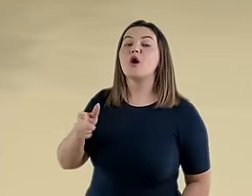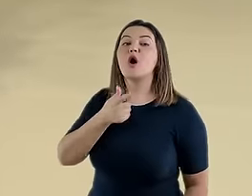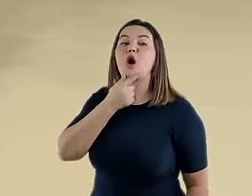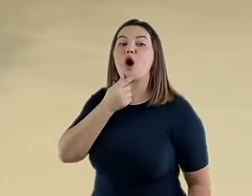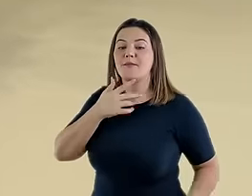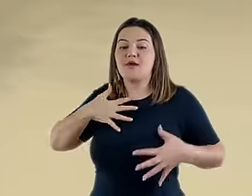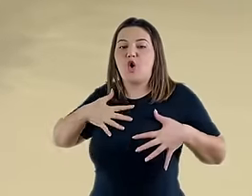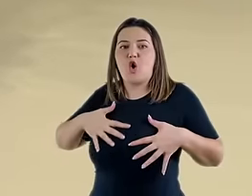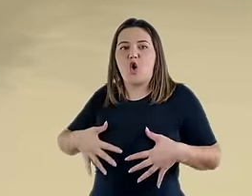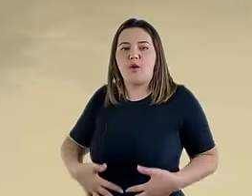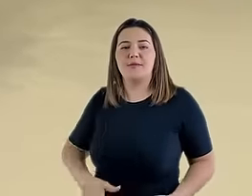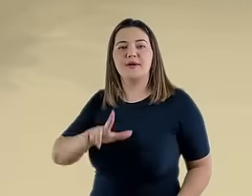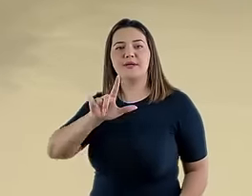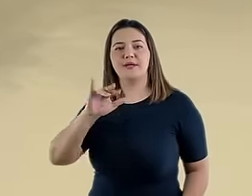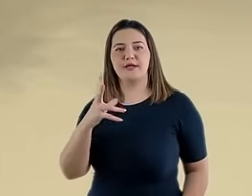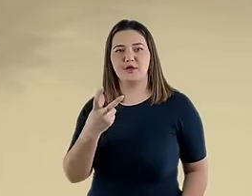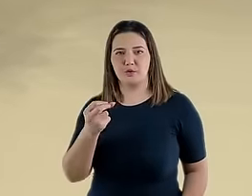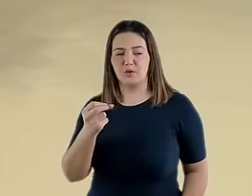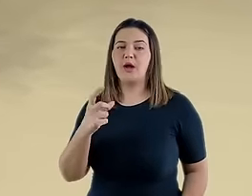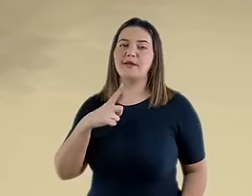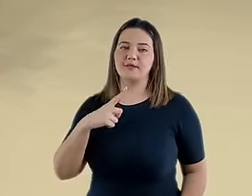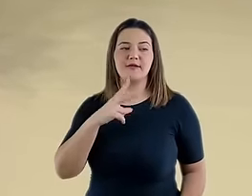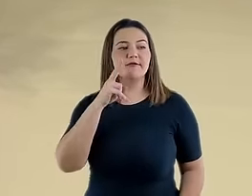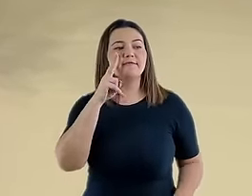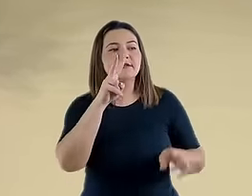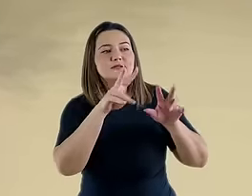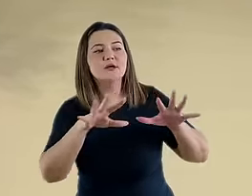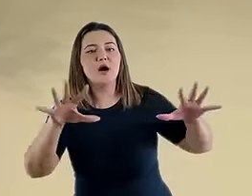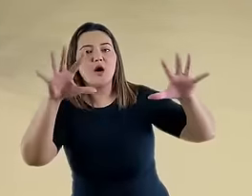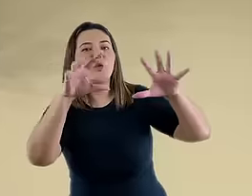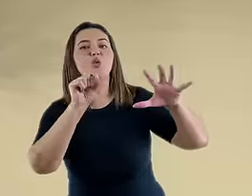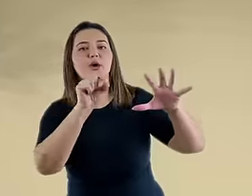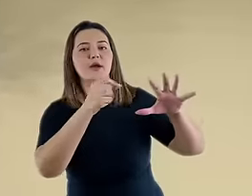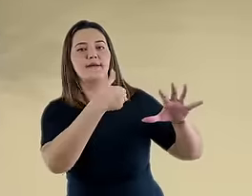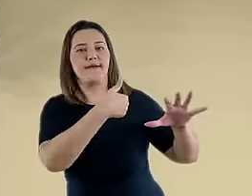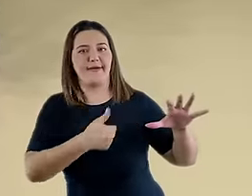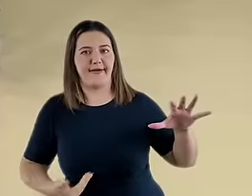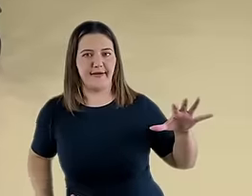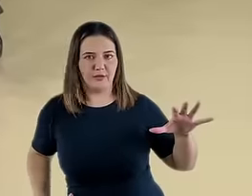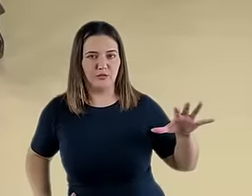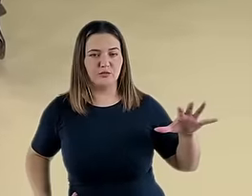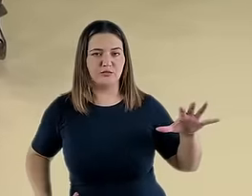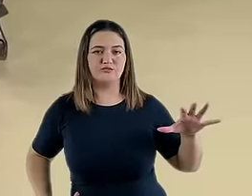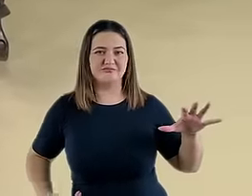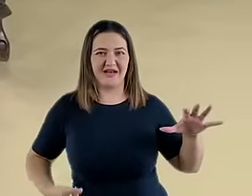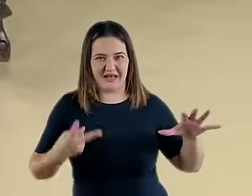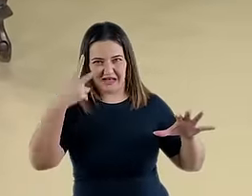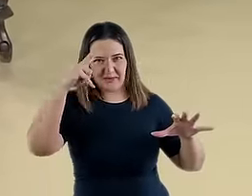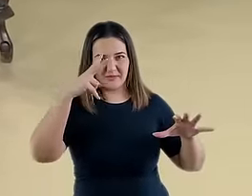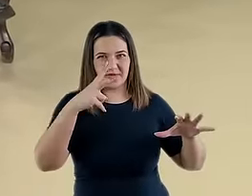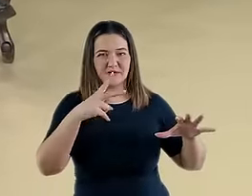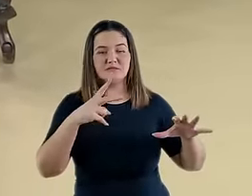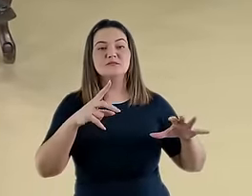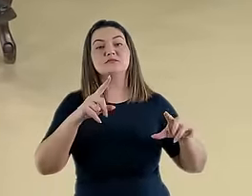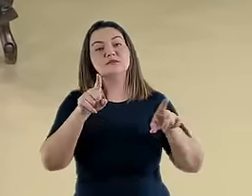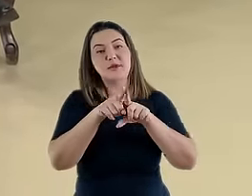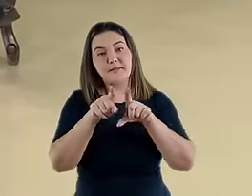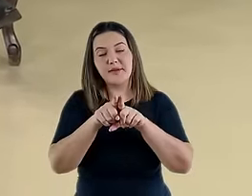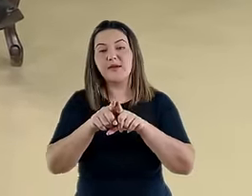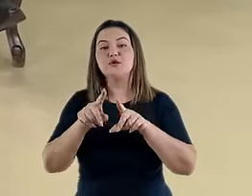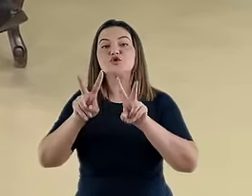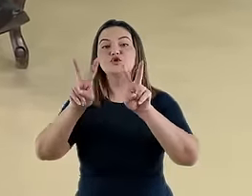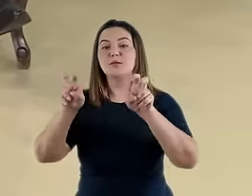E você tem, em segundo lugar, a visão sobre os reinos e o povo de Deus. Esta visão será desenvolvida nos